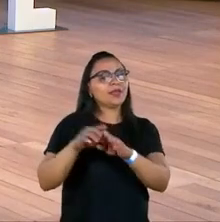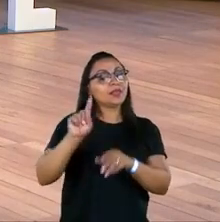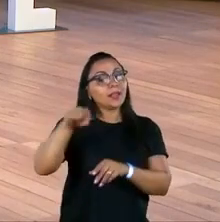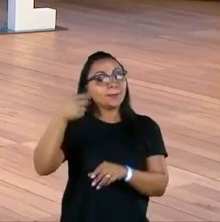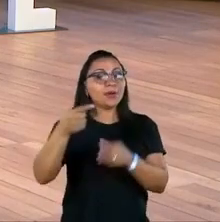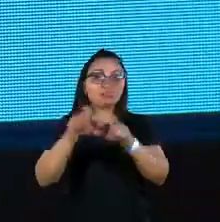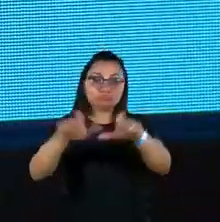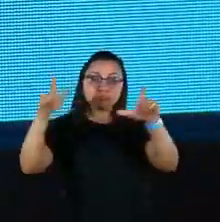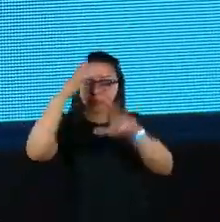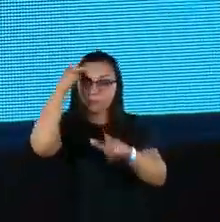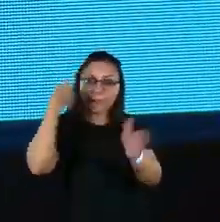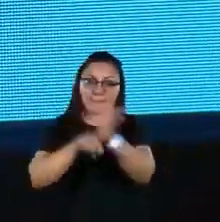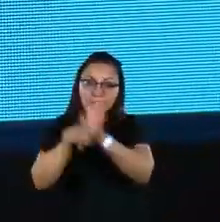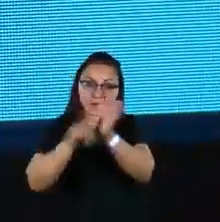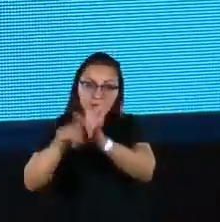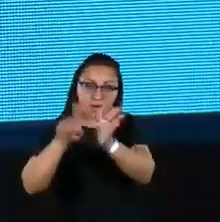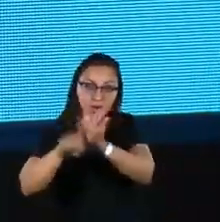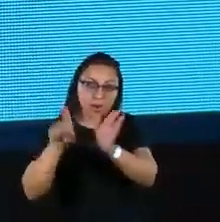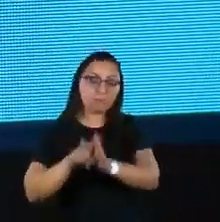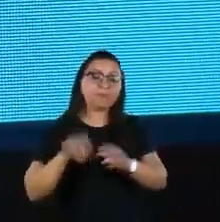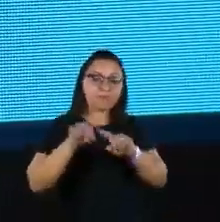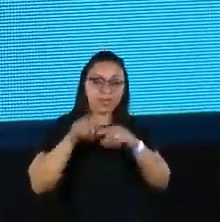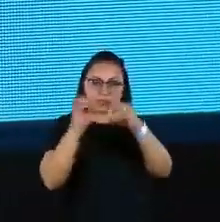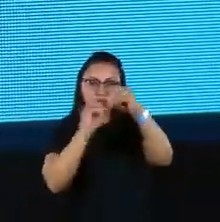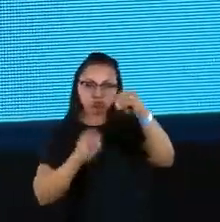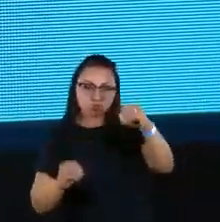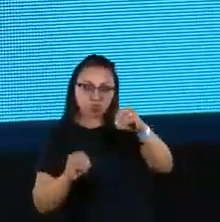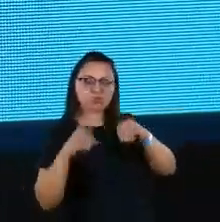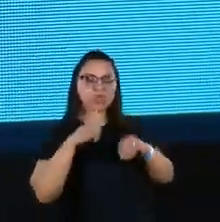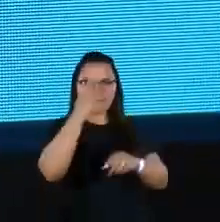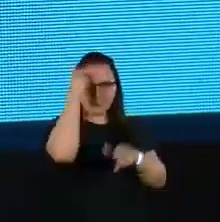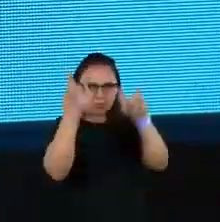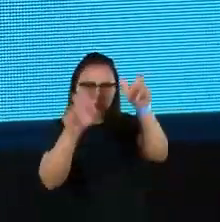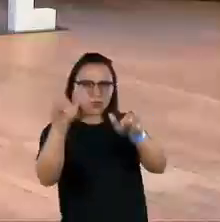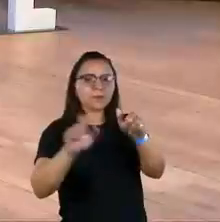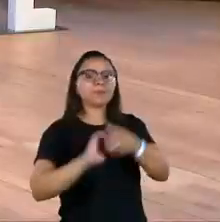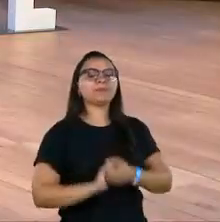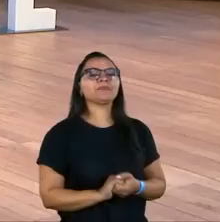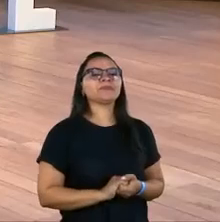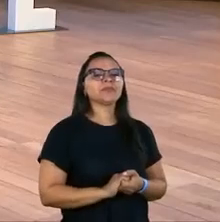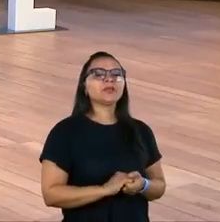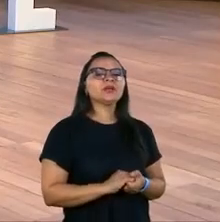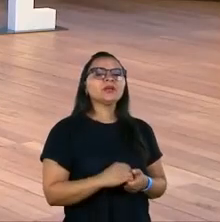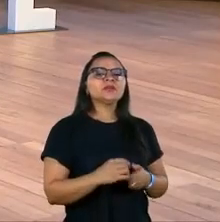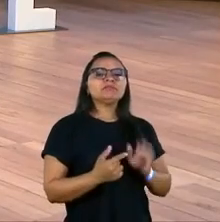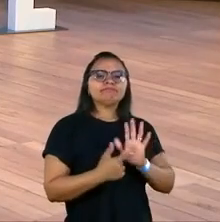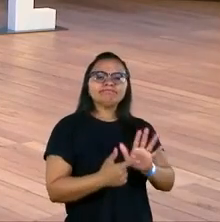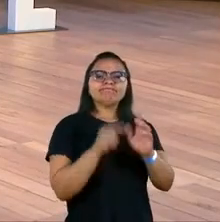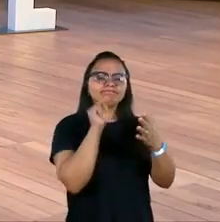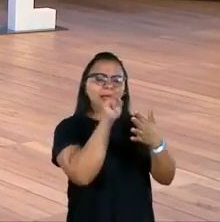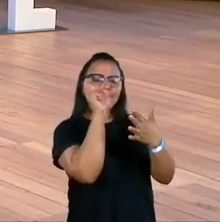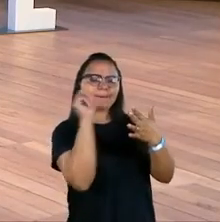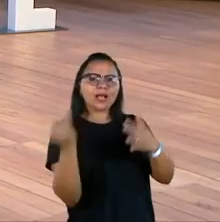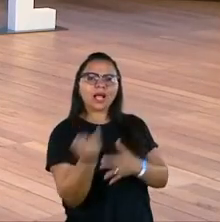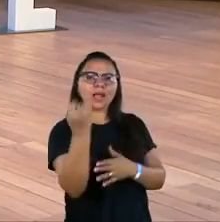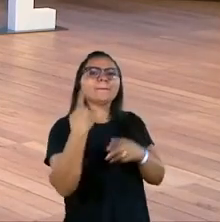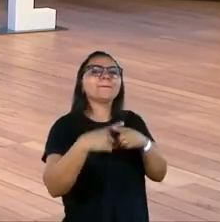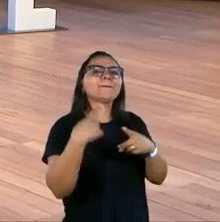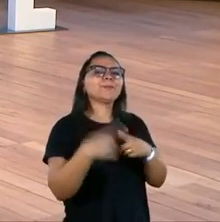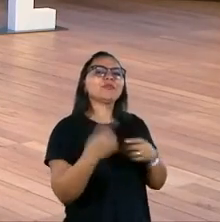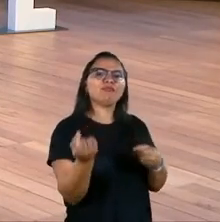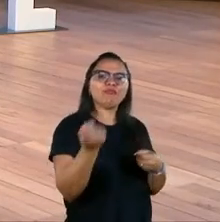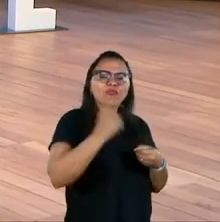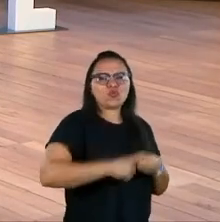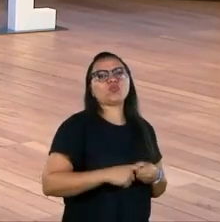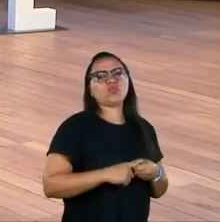pouco a gente abre para perguntas também, mas você fez uma pontuação aí bem importante que era por que a gente